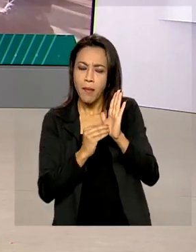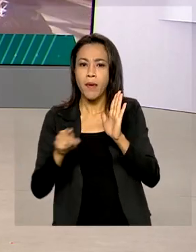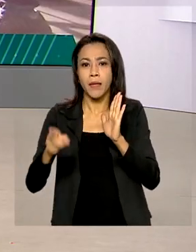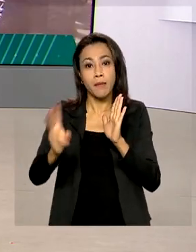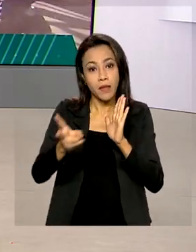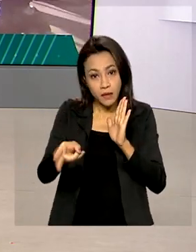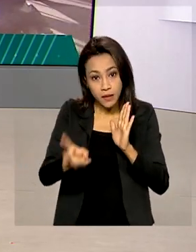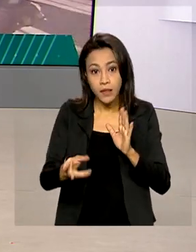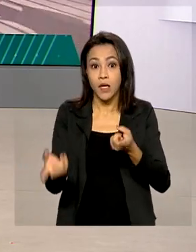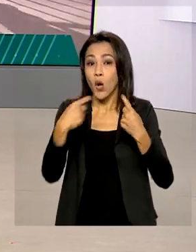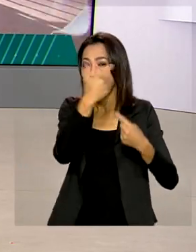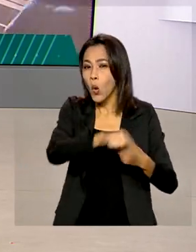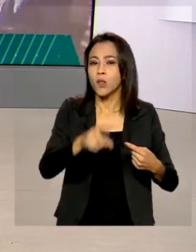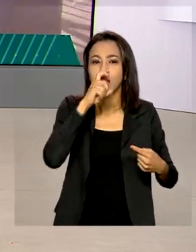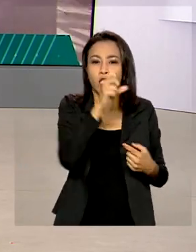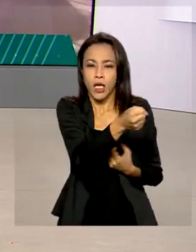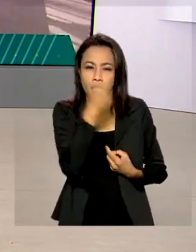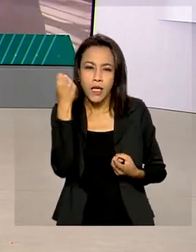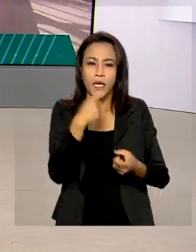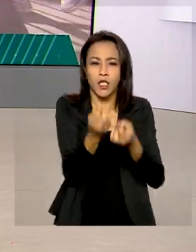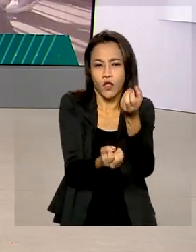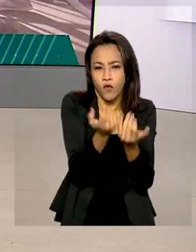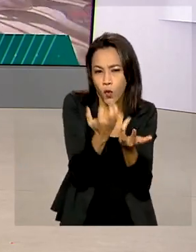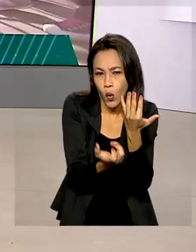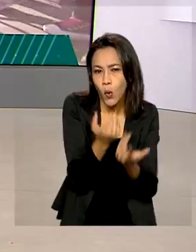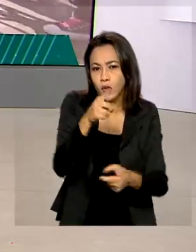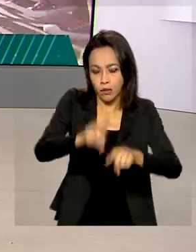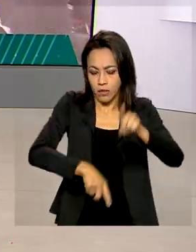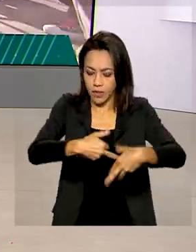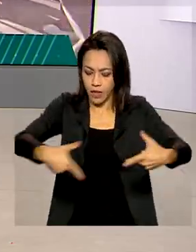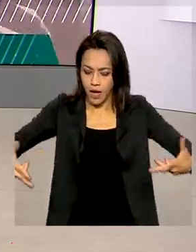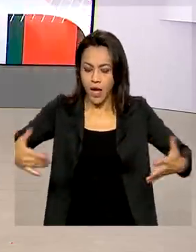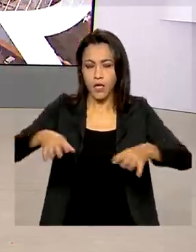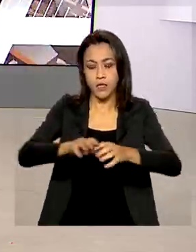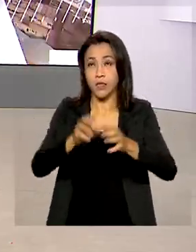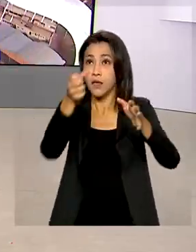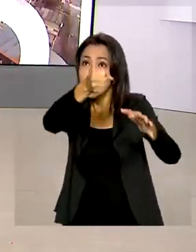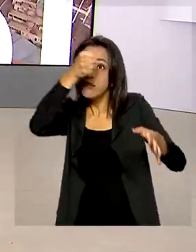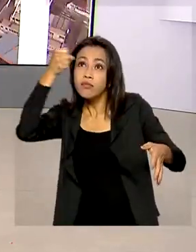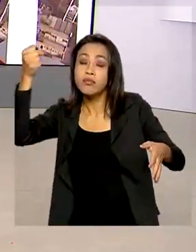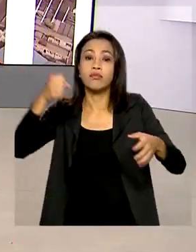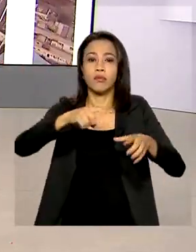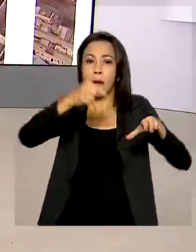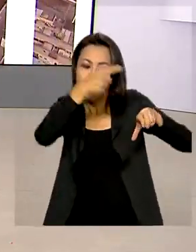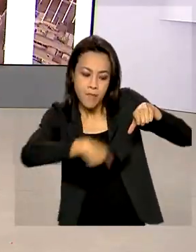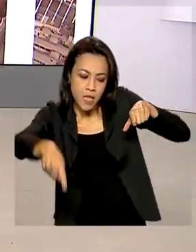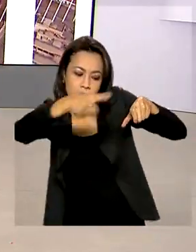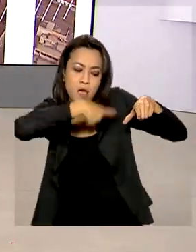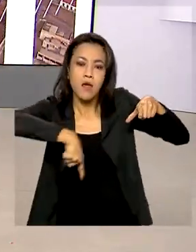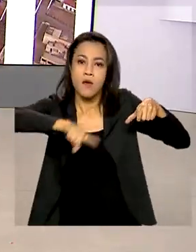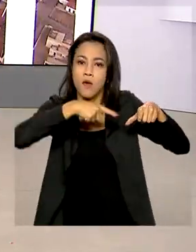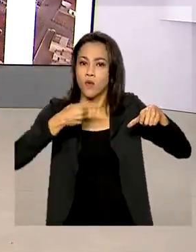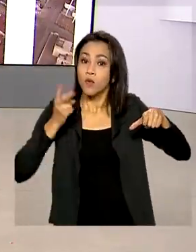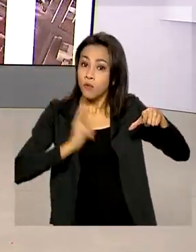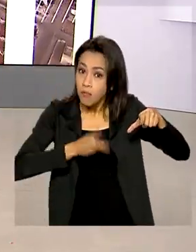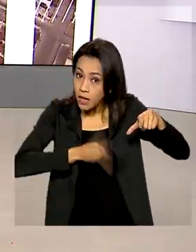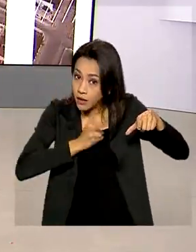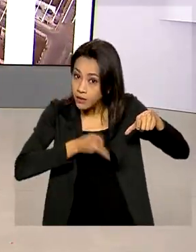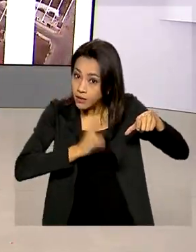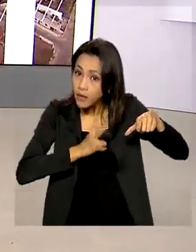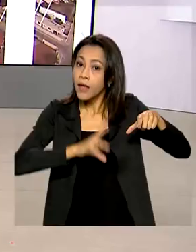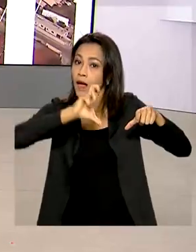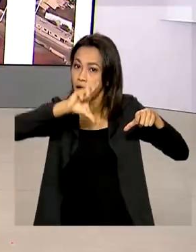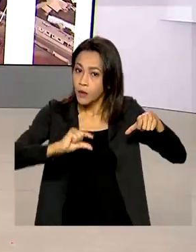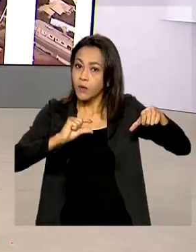geladeiras, fogões, produtos de limpeza, móveis e pneus de automóveis, continuam com a redução de